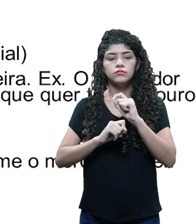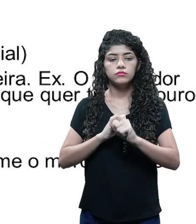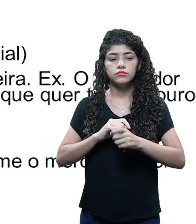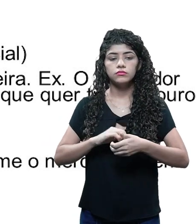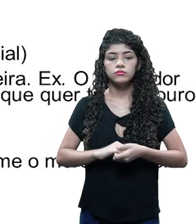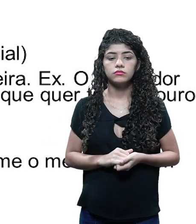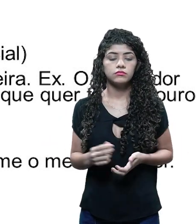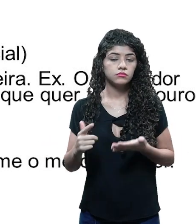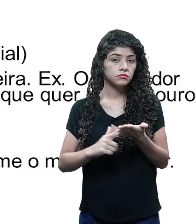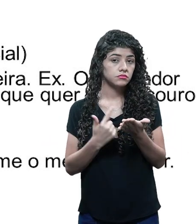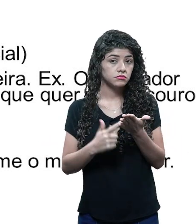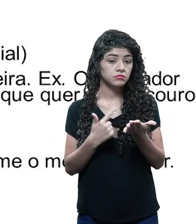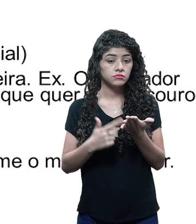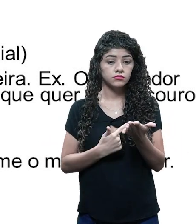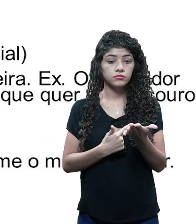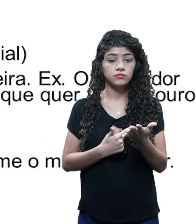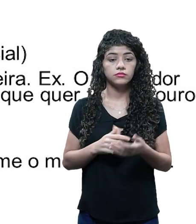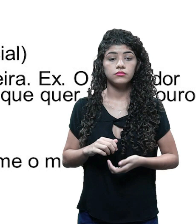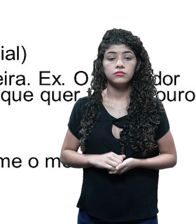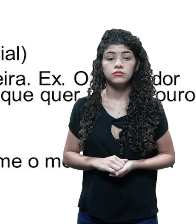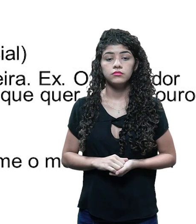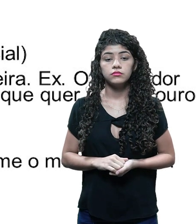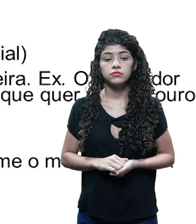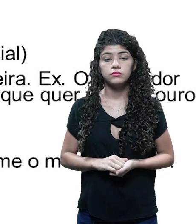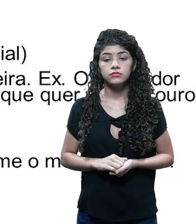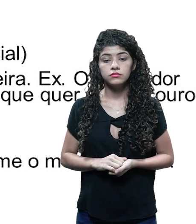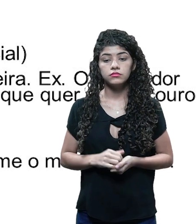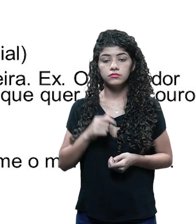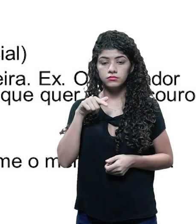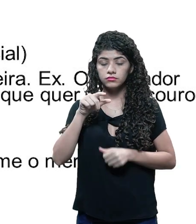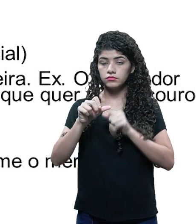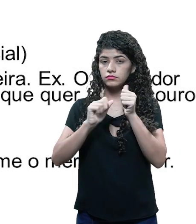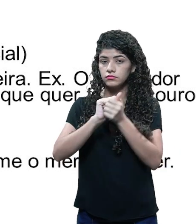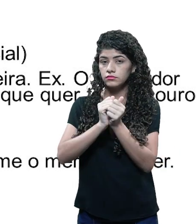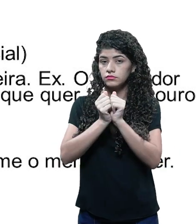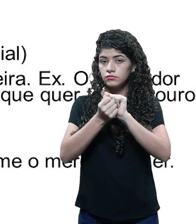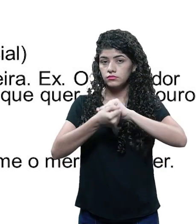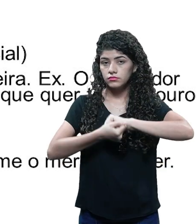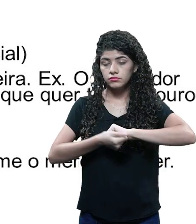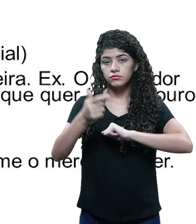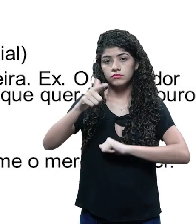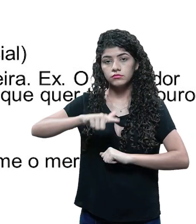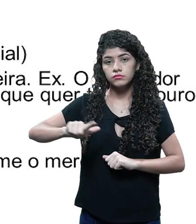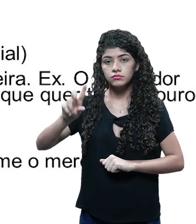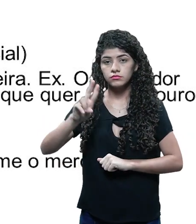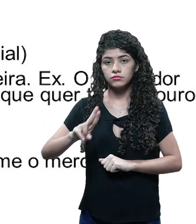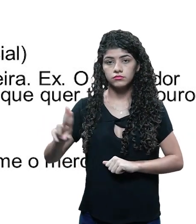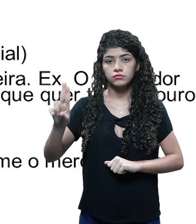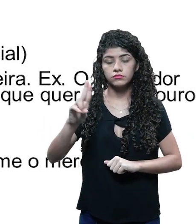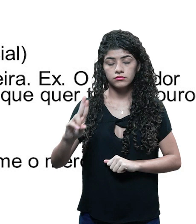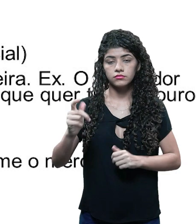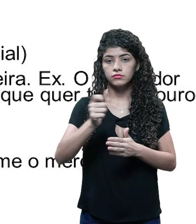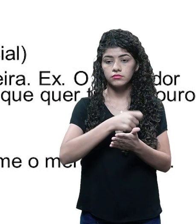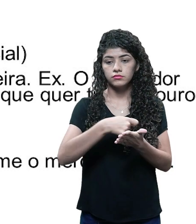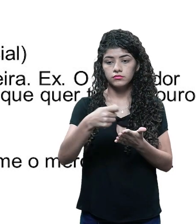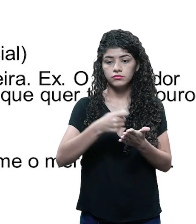de um livro, na verdade, você vai readaptar, reutilizar de outra maneira, e